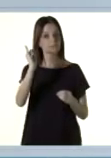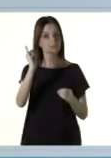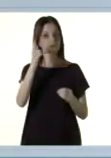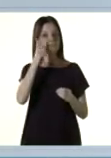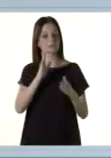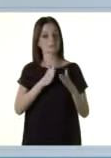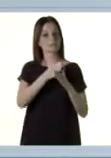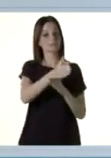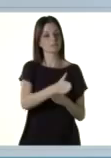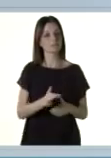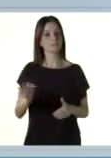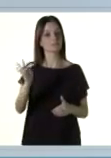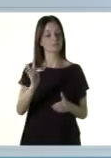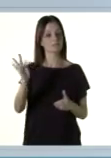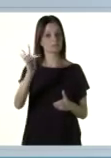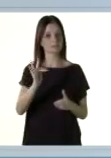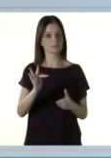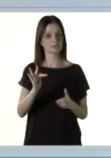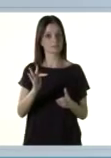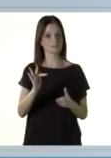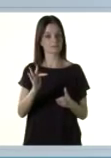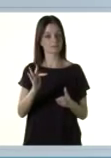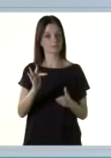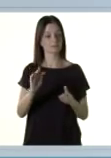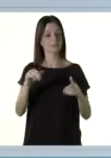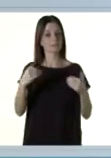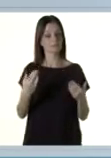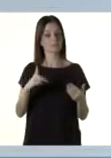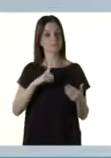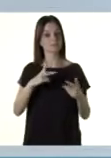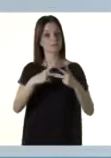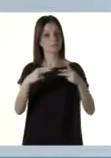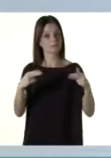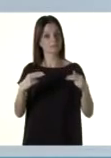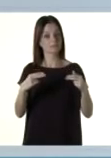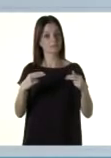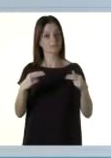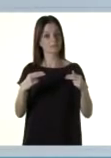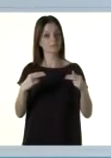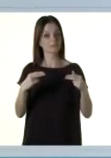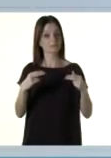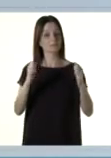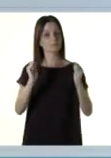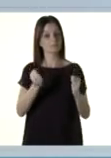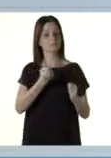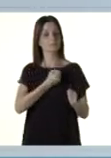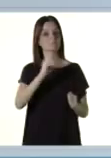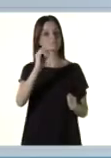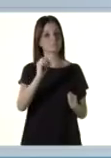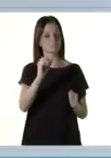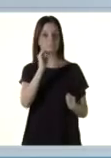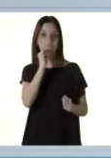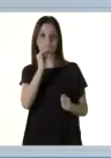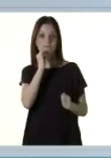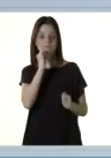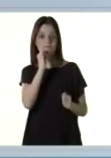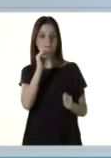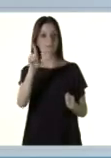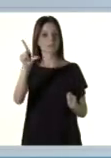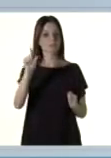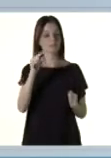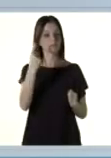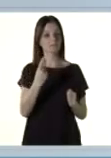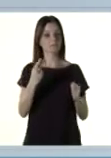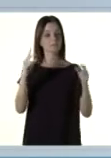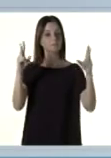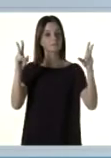disputa por uma vaga na universidade. E alguns detalhes podem fazer você tirar uma nota zero. Por exemplo, escolha um